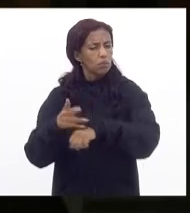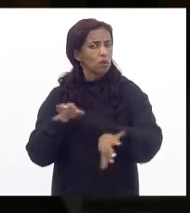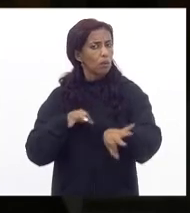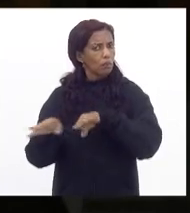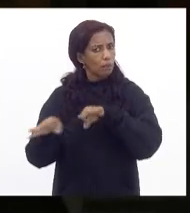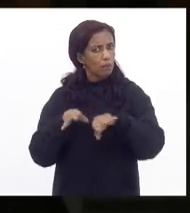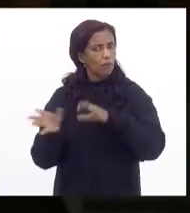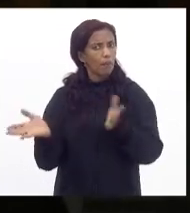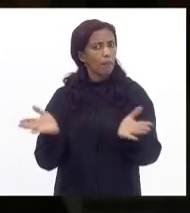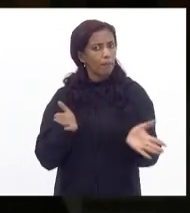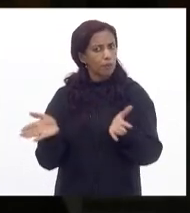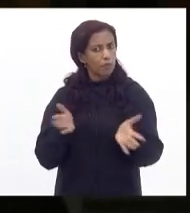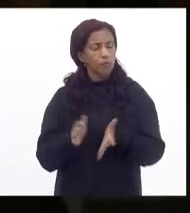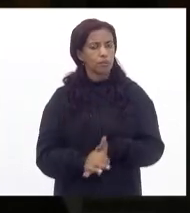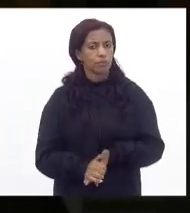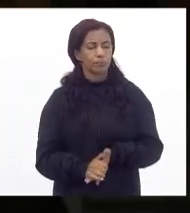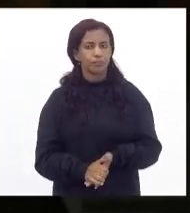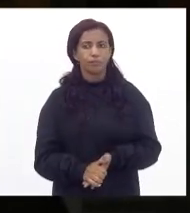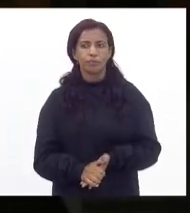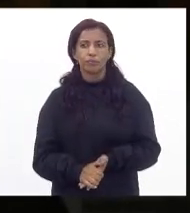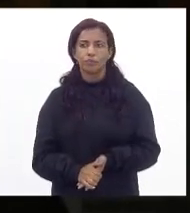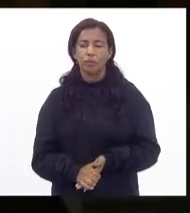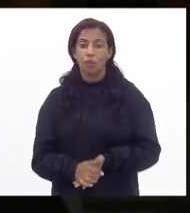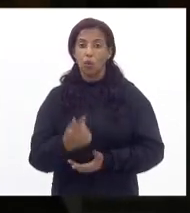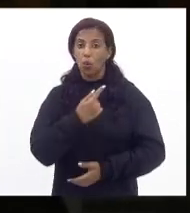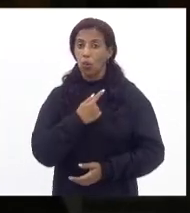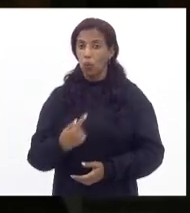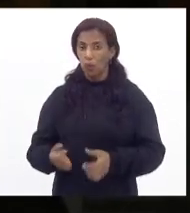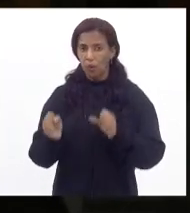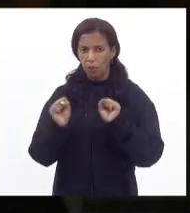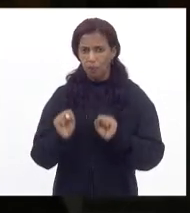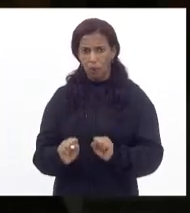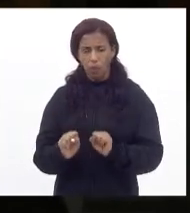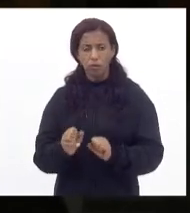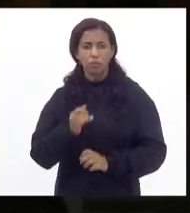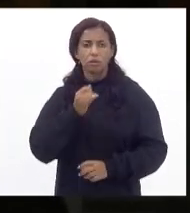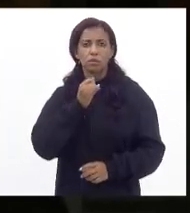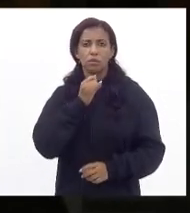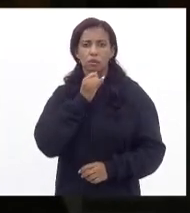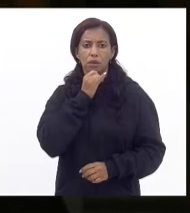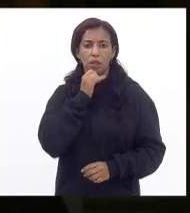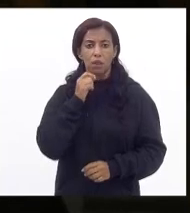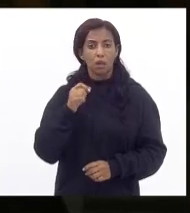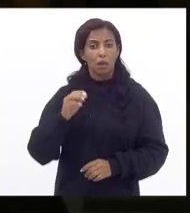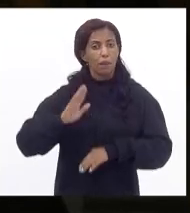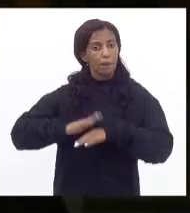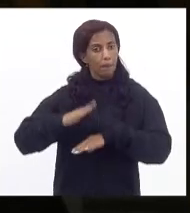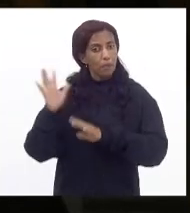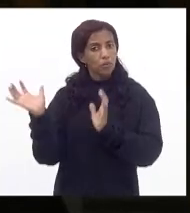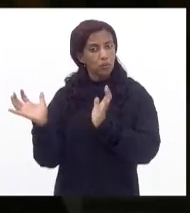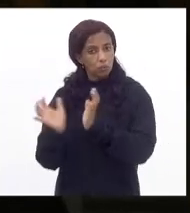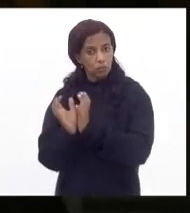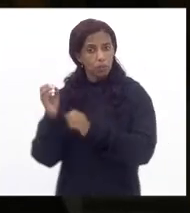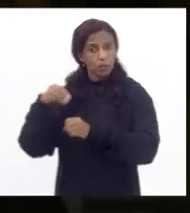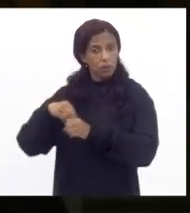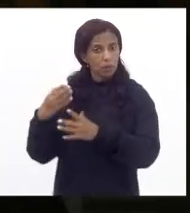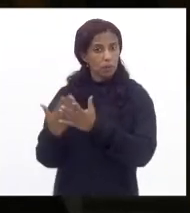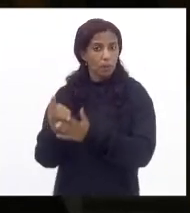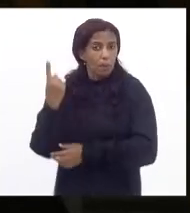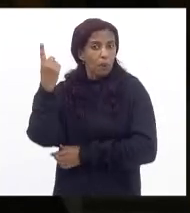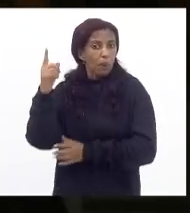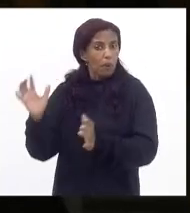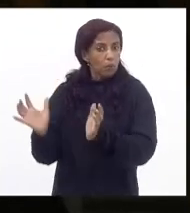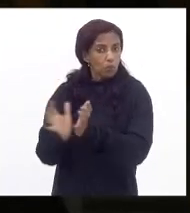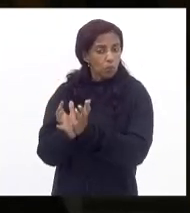e aí eu finalizo destacando o governo pode por exemplo abrir turmas extras nas escolas pelo menos uma